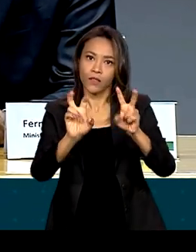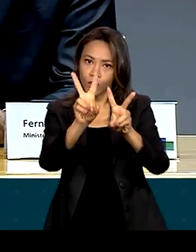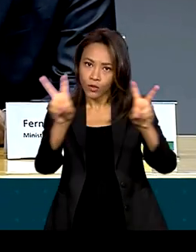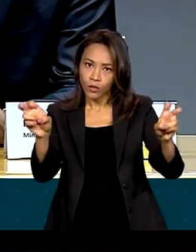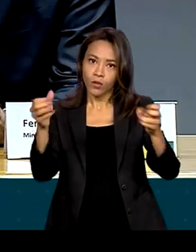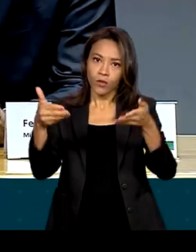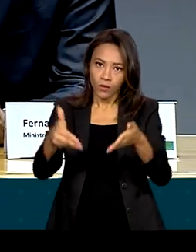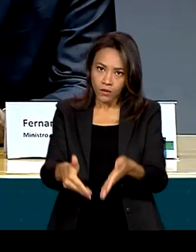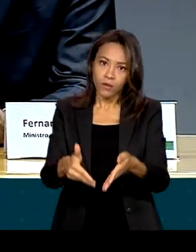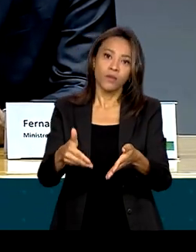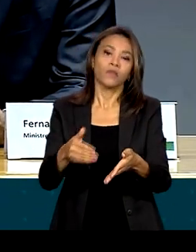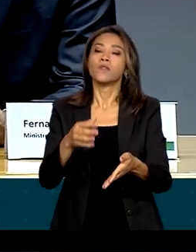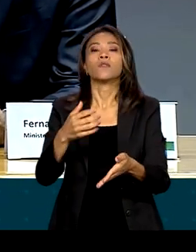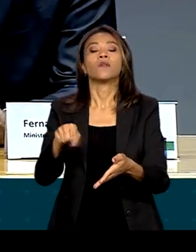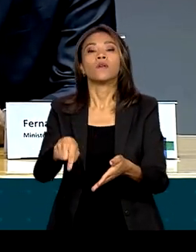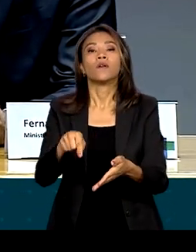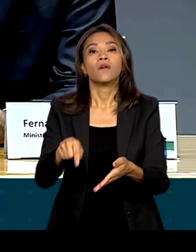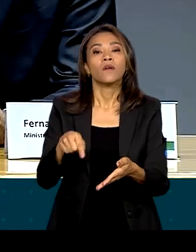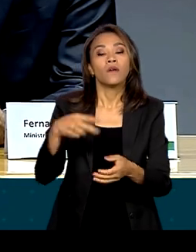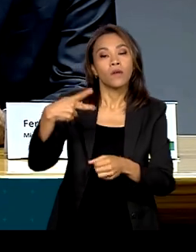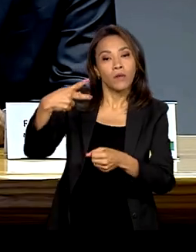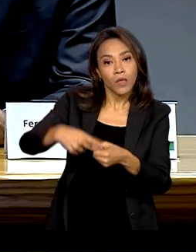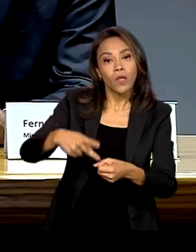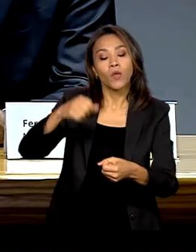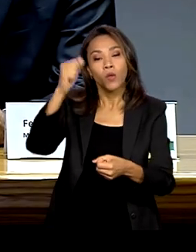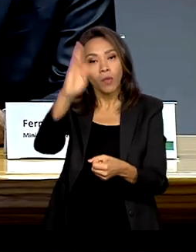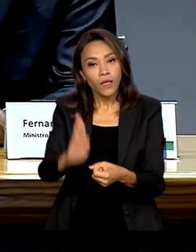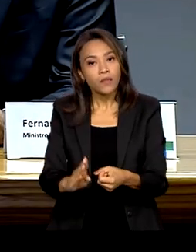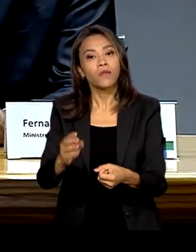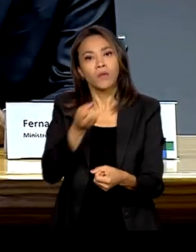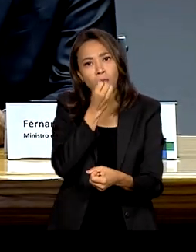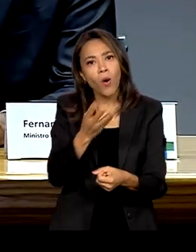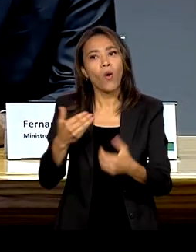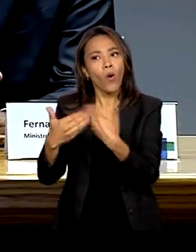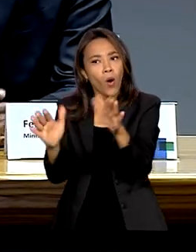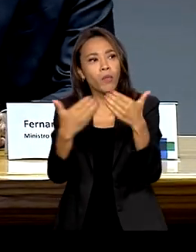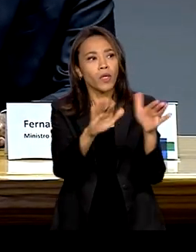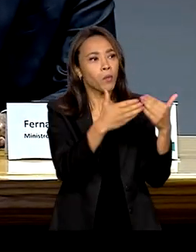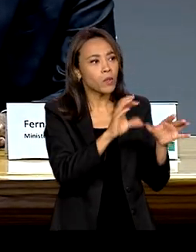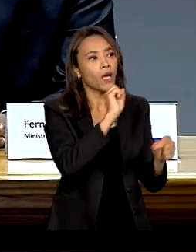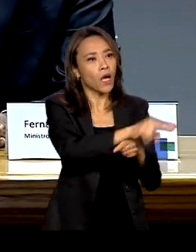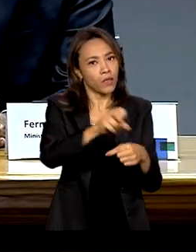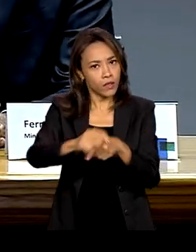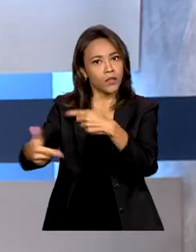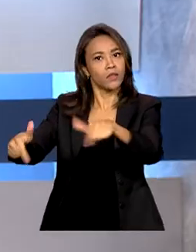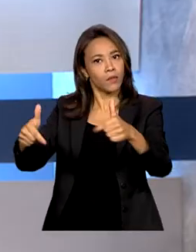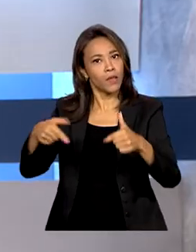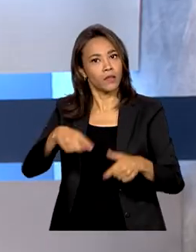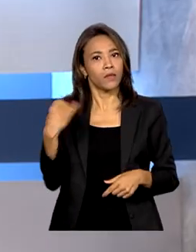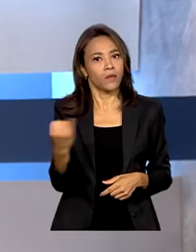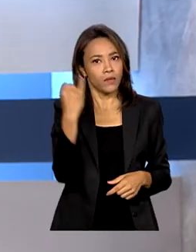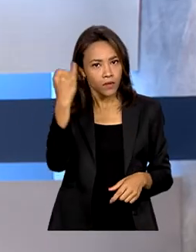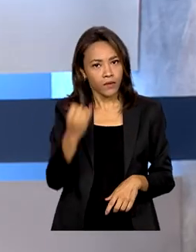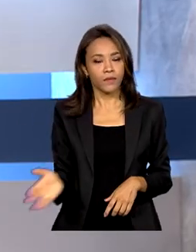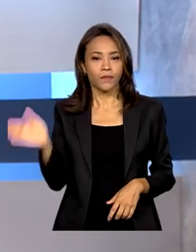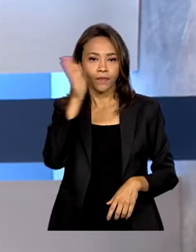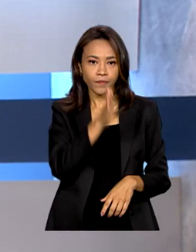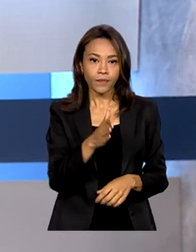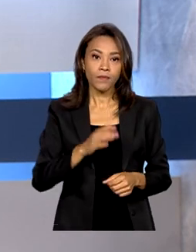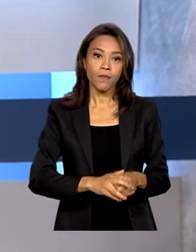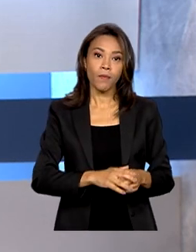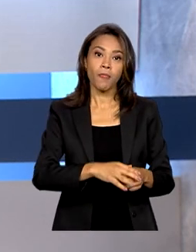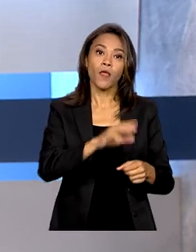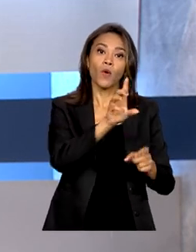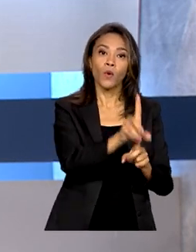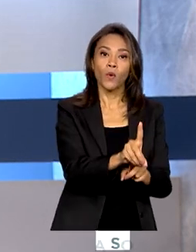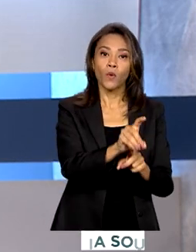no próprio Brasil, melhorando e dando uma oportunidade de geração de emprego e renda. Isso é fundamental. O óleo diesel